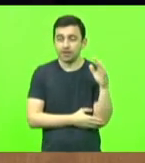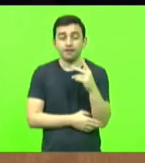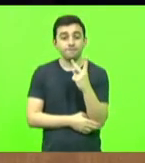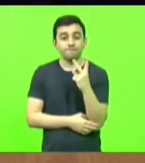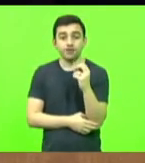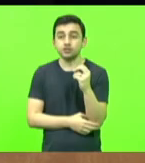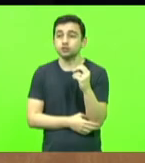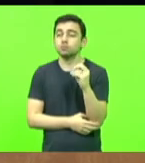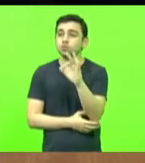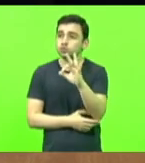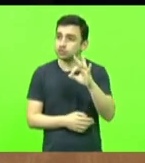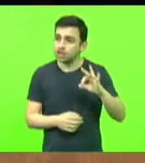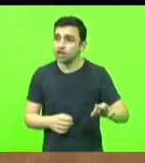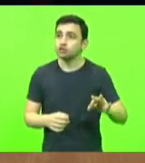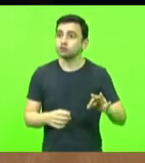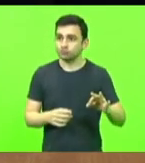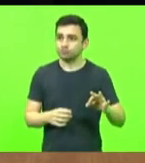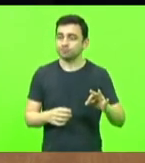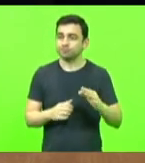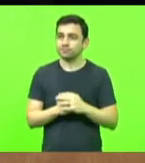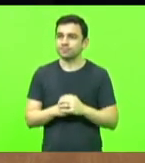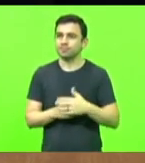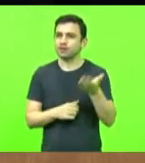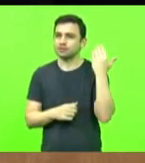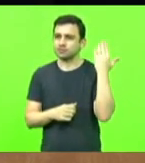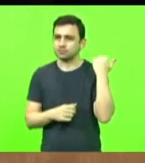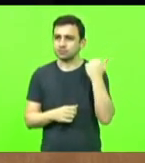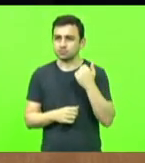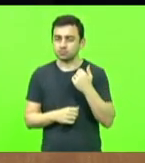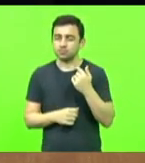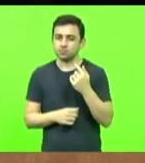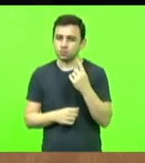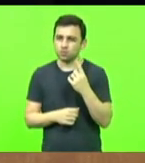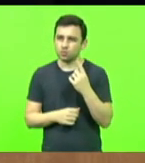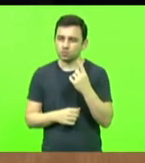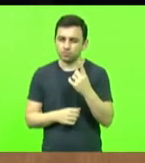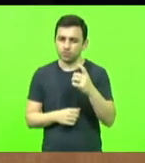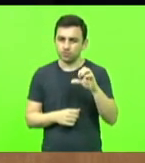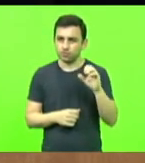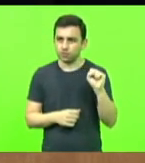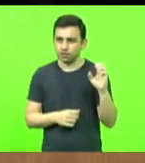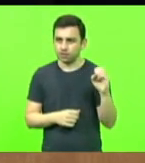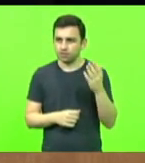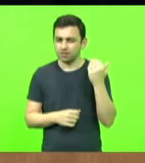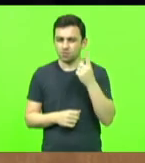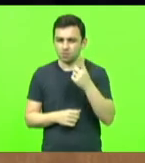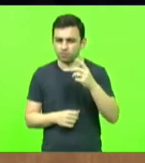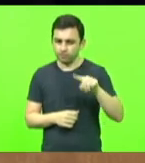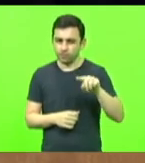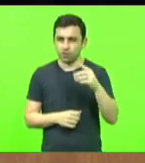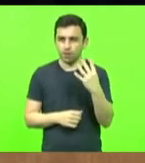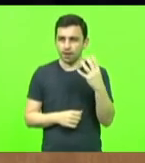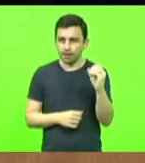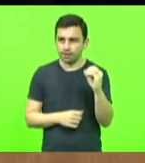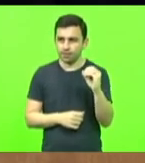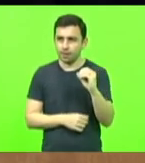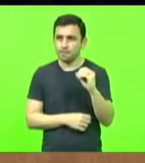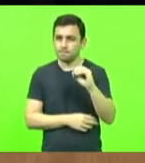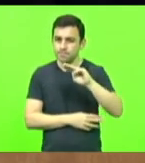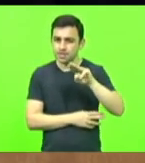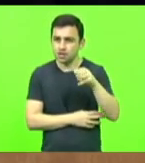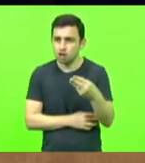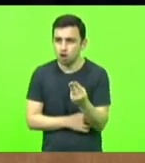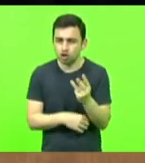Se em 1980 eram 1,40 milhões de hectares